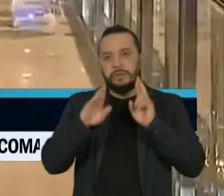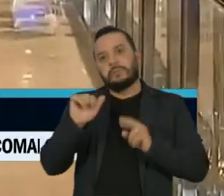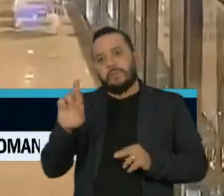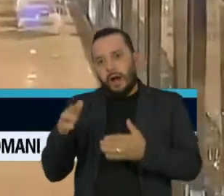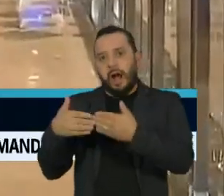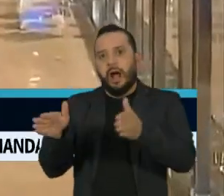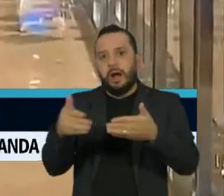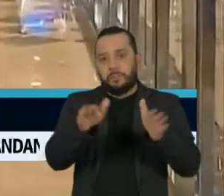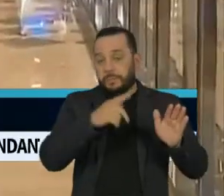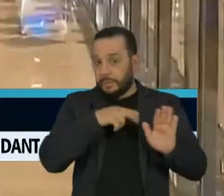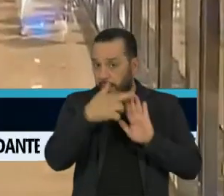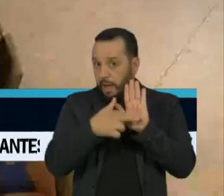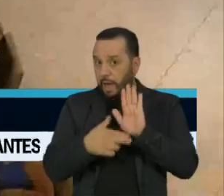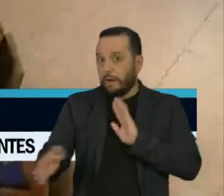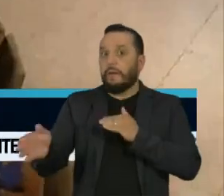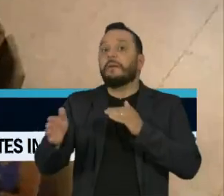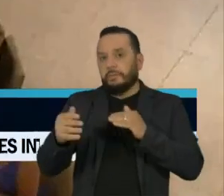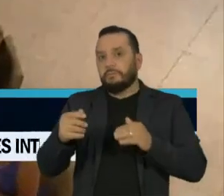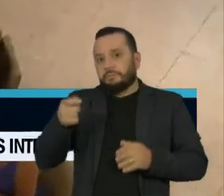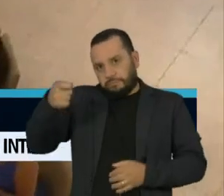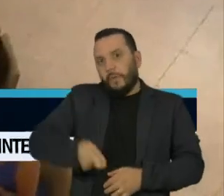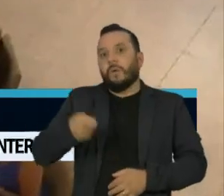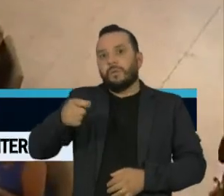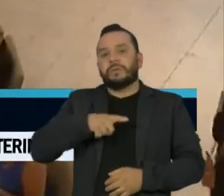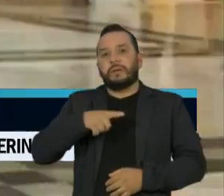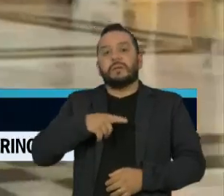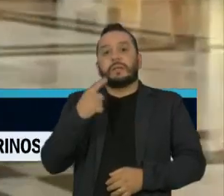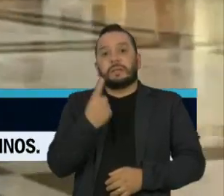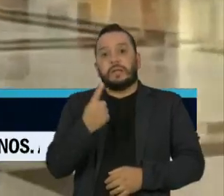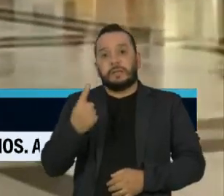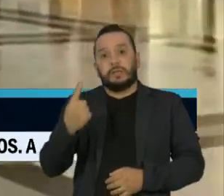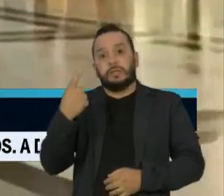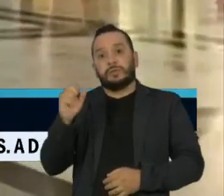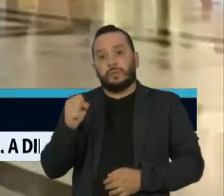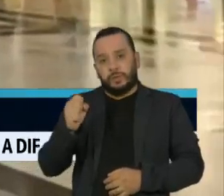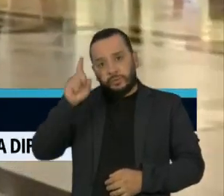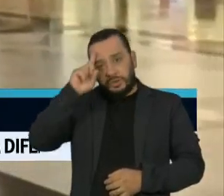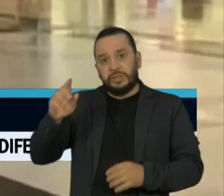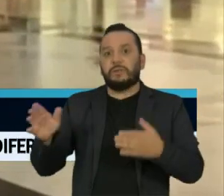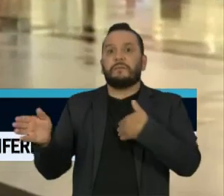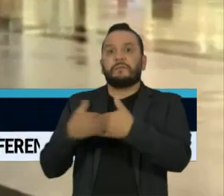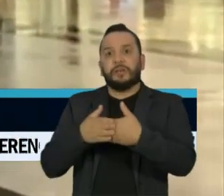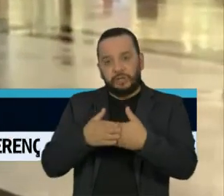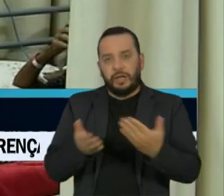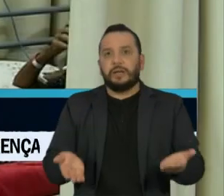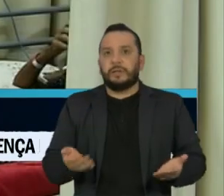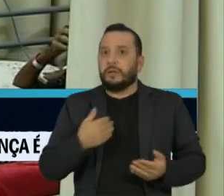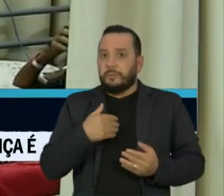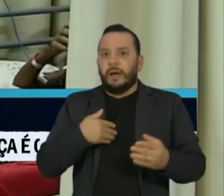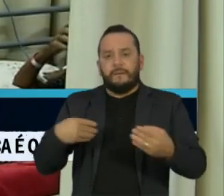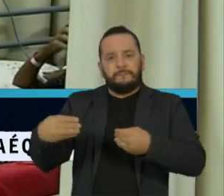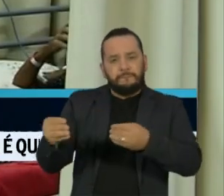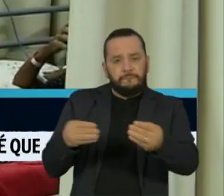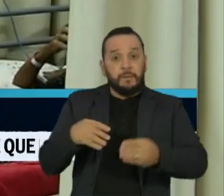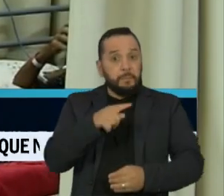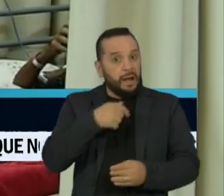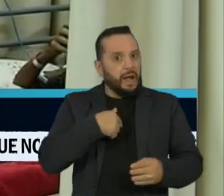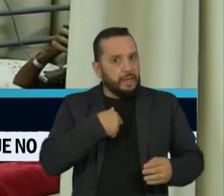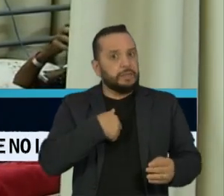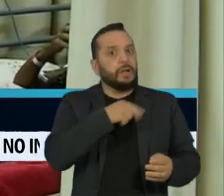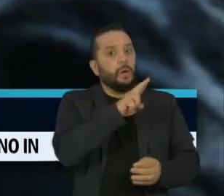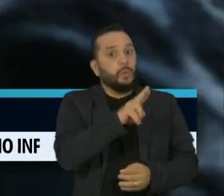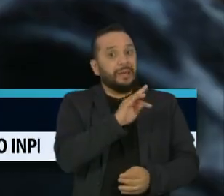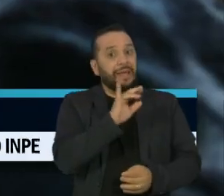restrições depois de 118 dias de portas fechadas. A flexibilização ocorre mesmo com taxa de ocupação de leitos